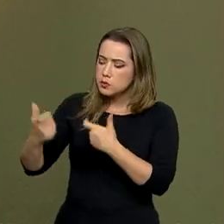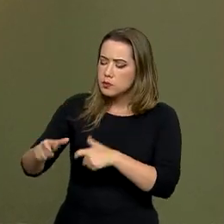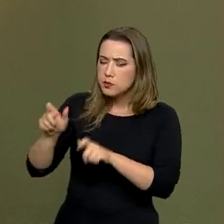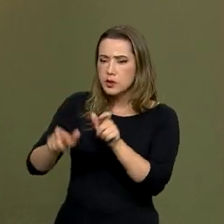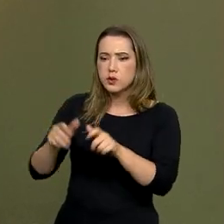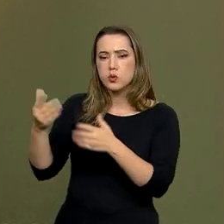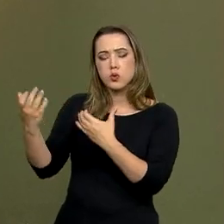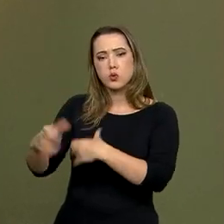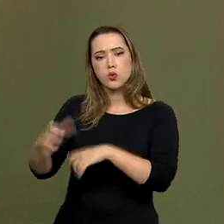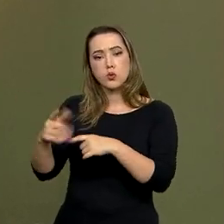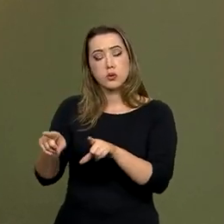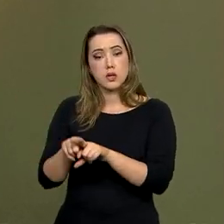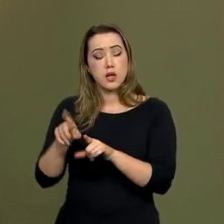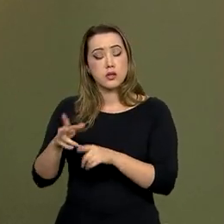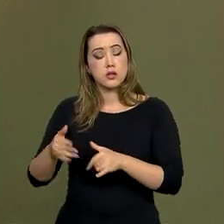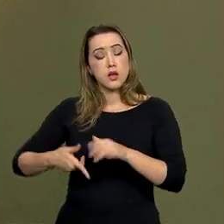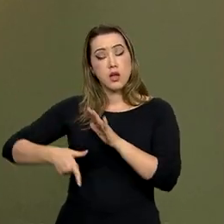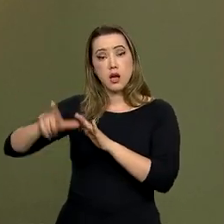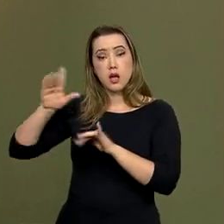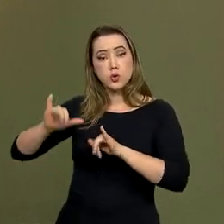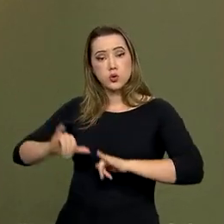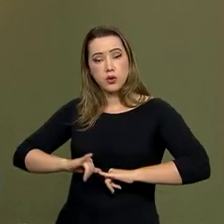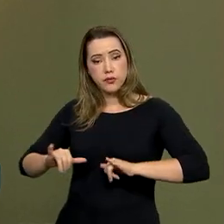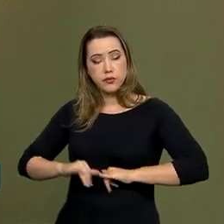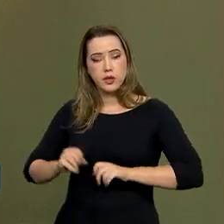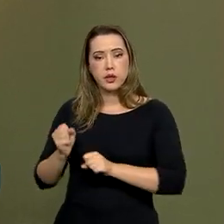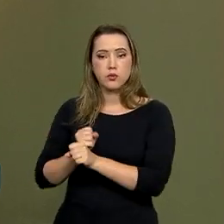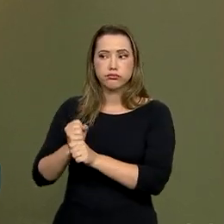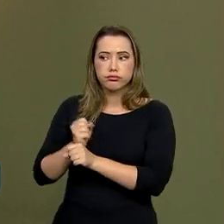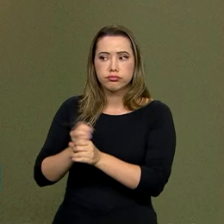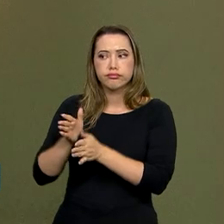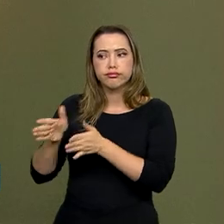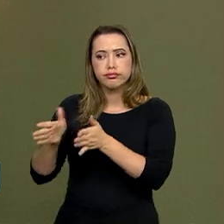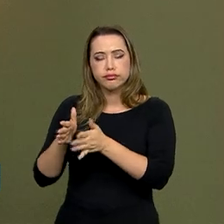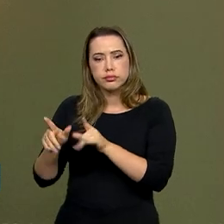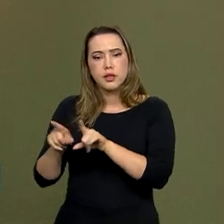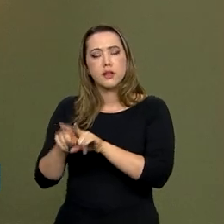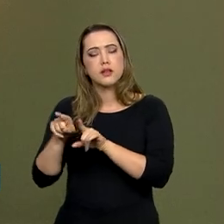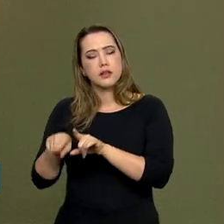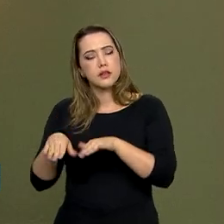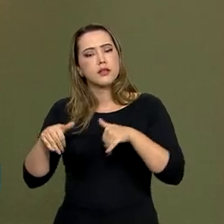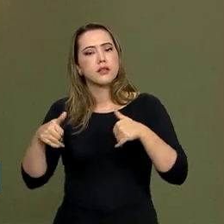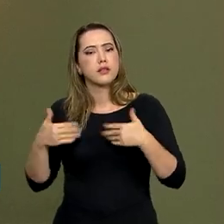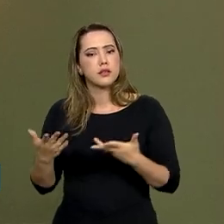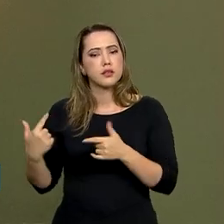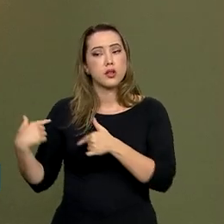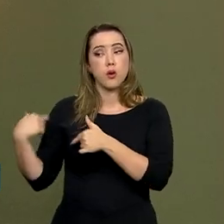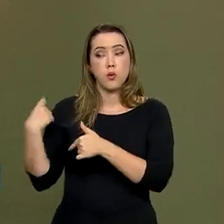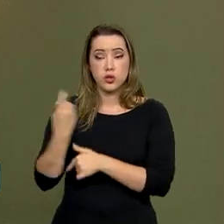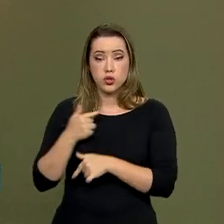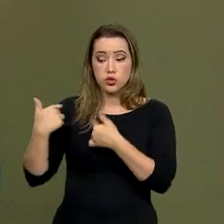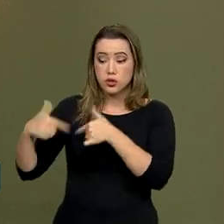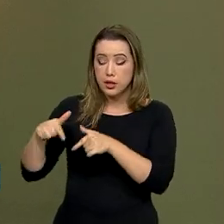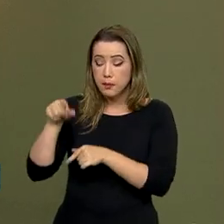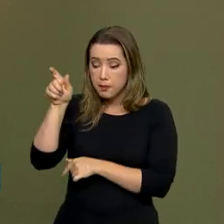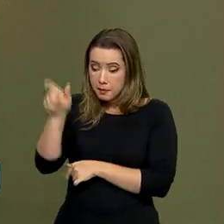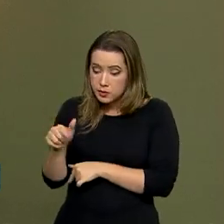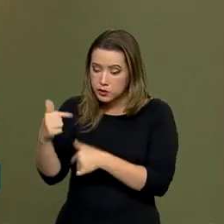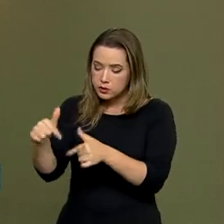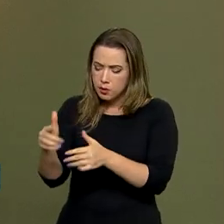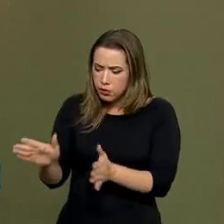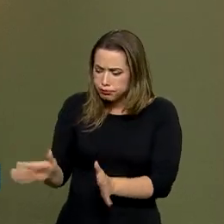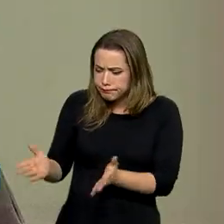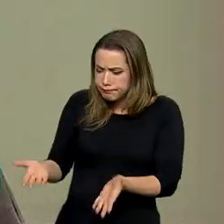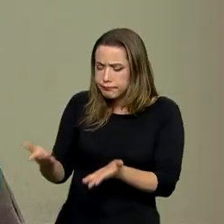vieram, sofreram bastante nesses últimos períodos e, portanto, trabalhamos para que o servidor se sentisse